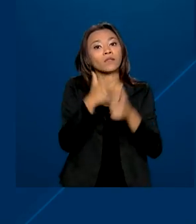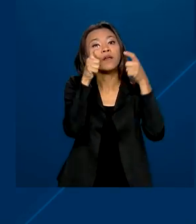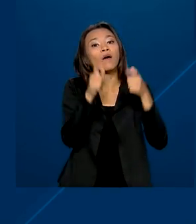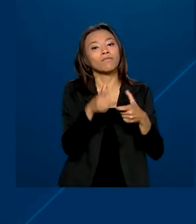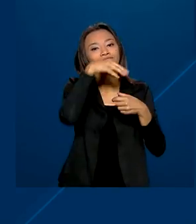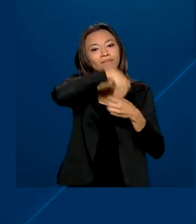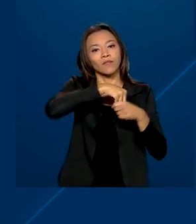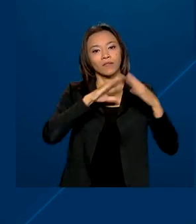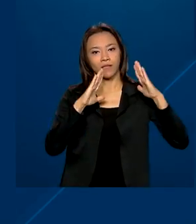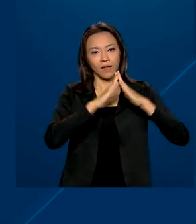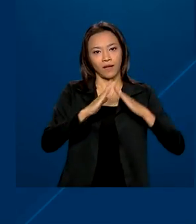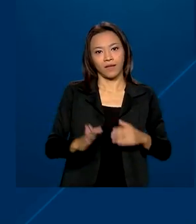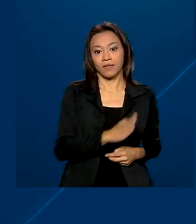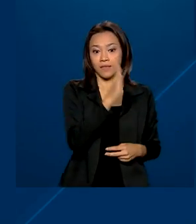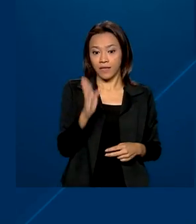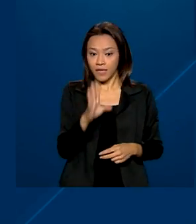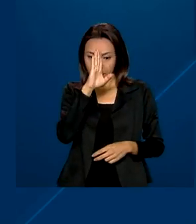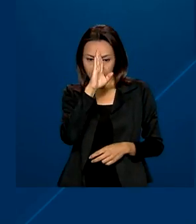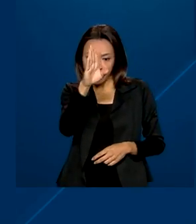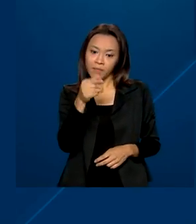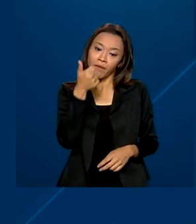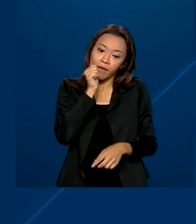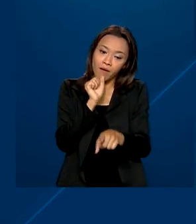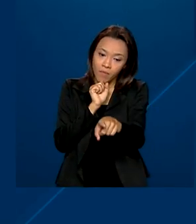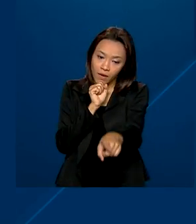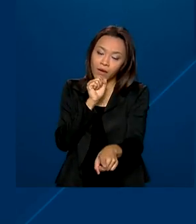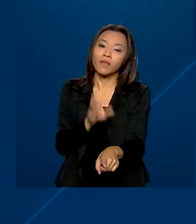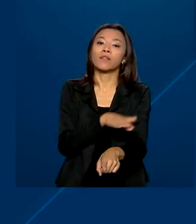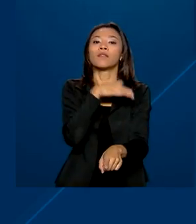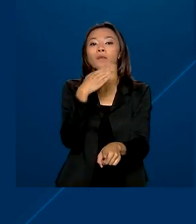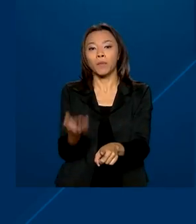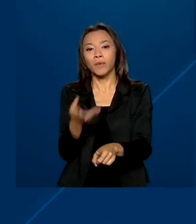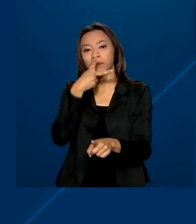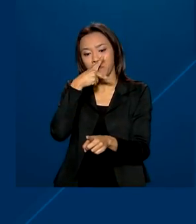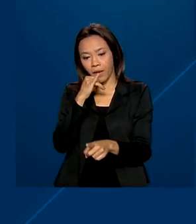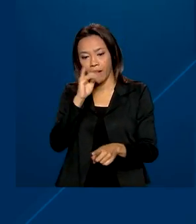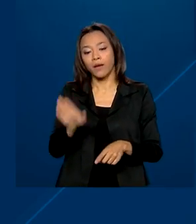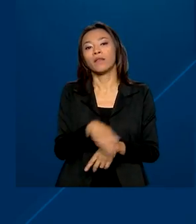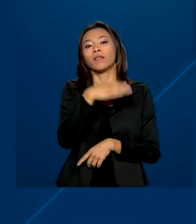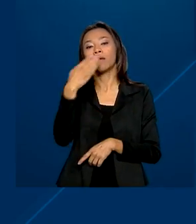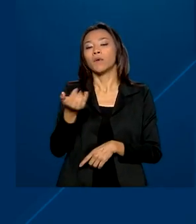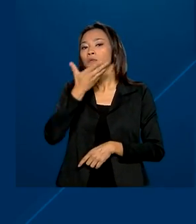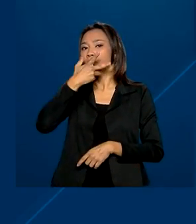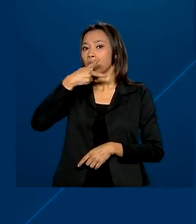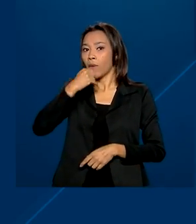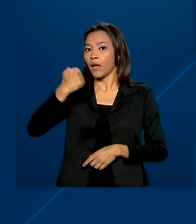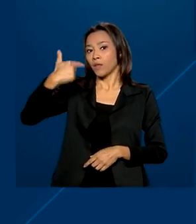casa e a principal violadora é a mãe, seguida pelo pai e pelo padrasto ou madrasta.